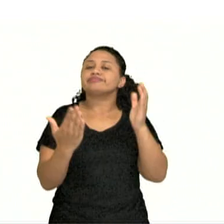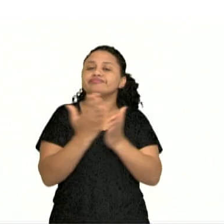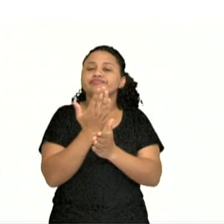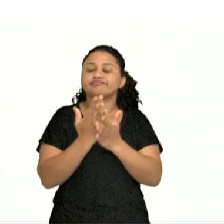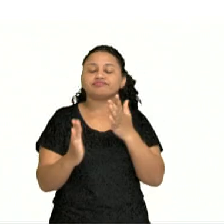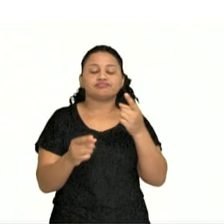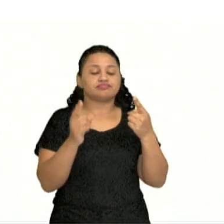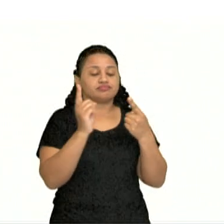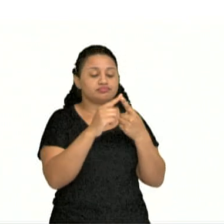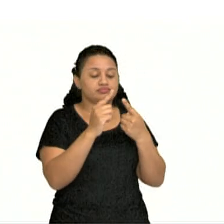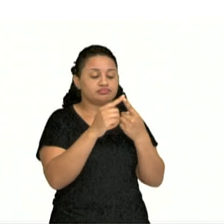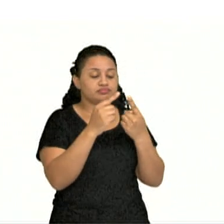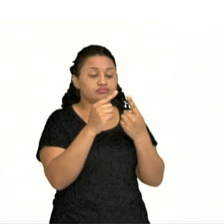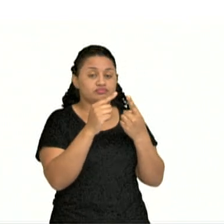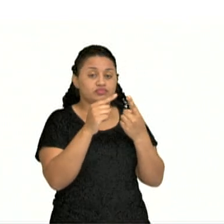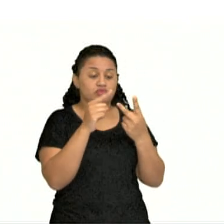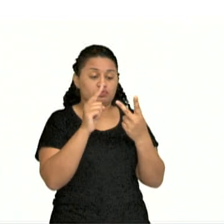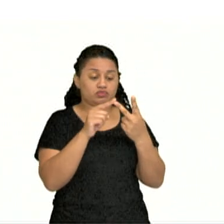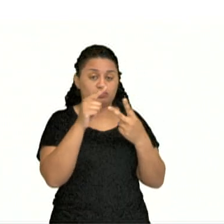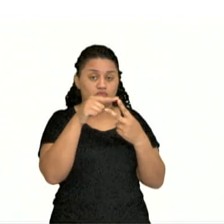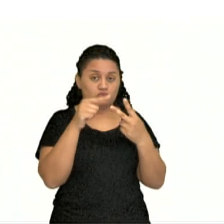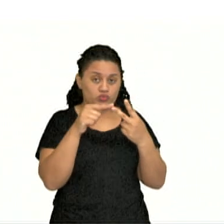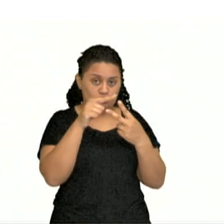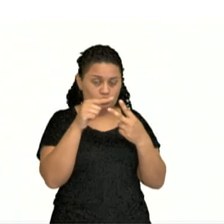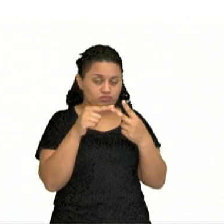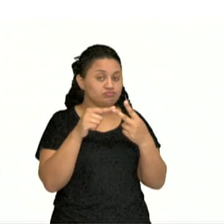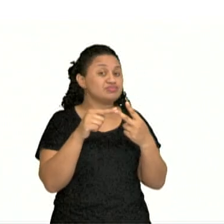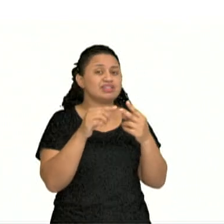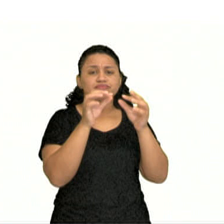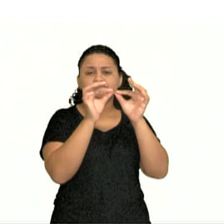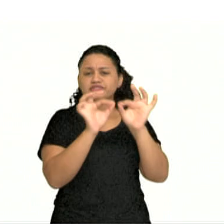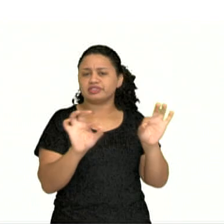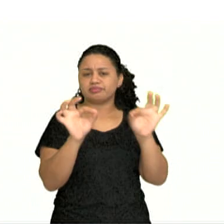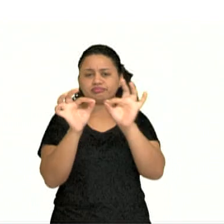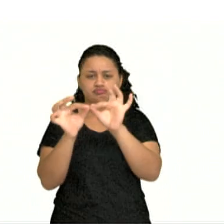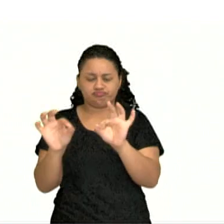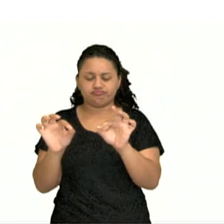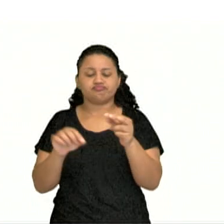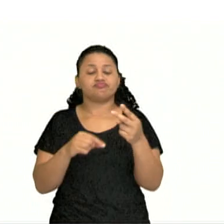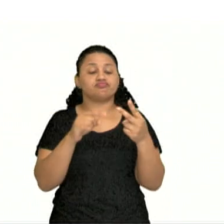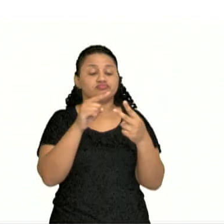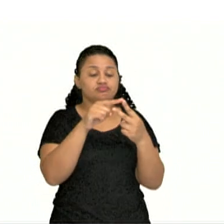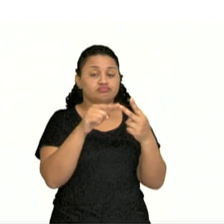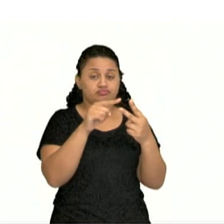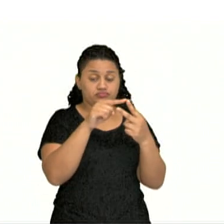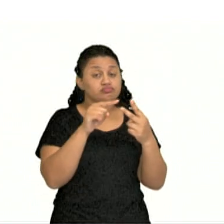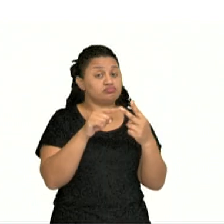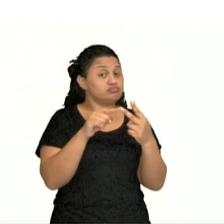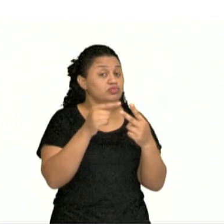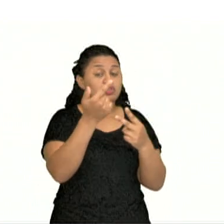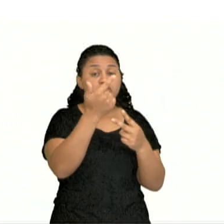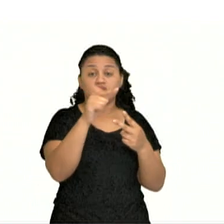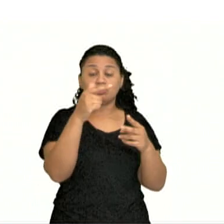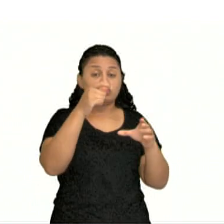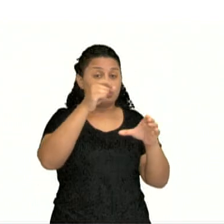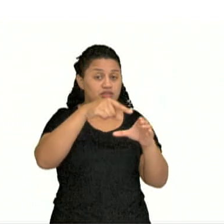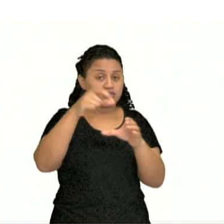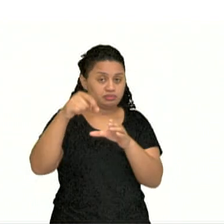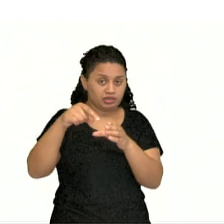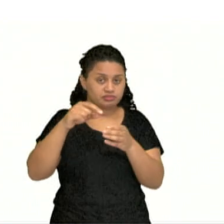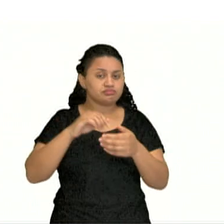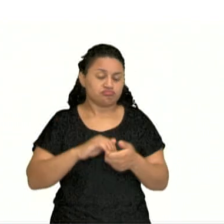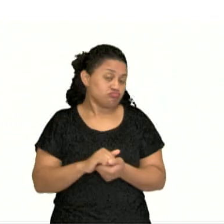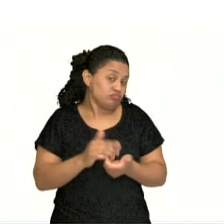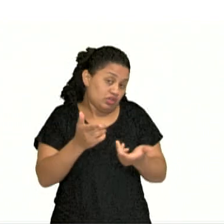Briófitas e pteridófitas são muito simples. Briófita e pteridófitas não têm sementes,